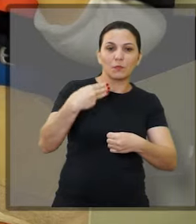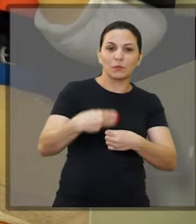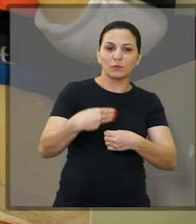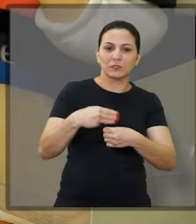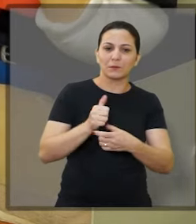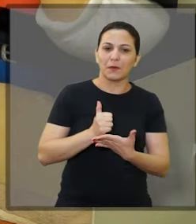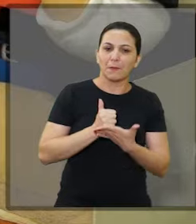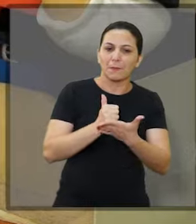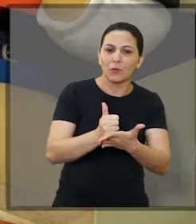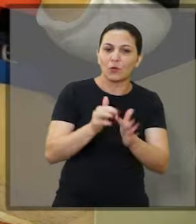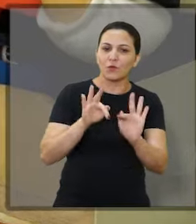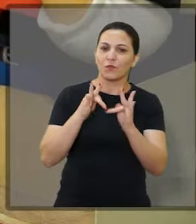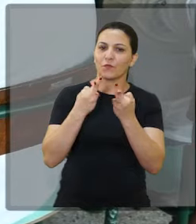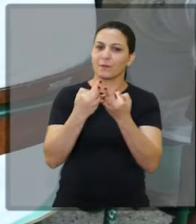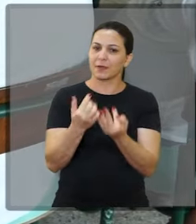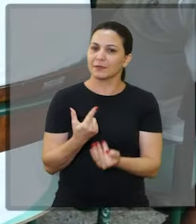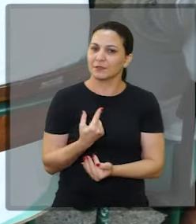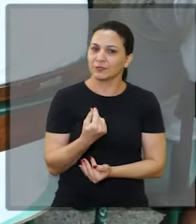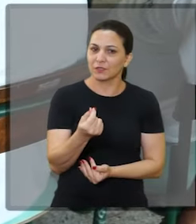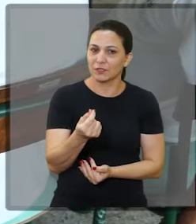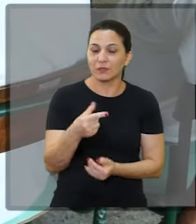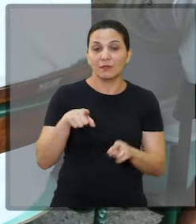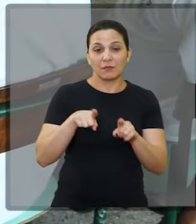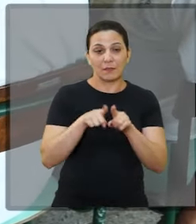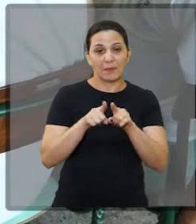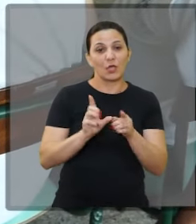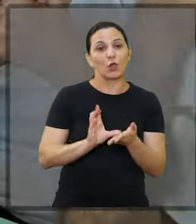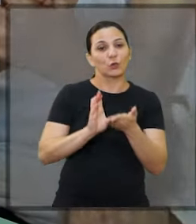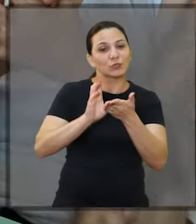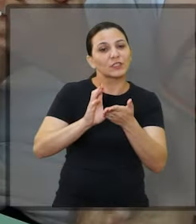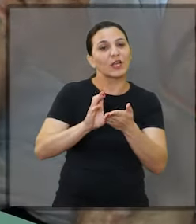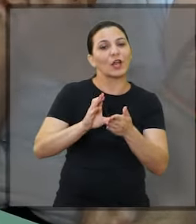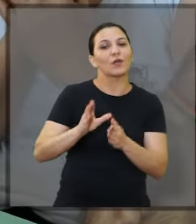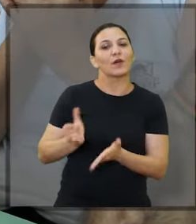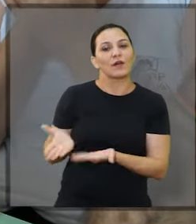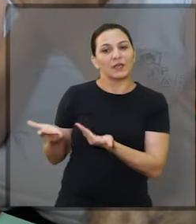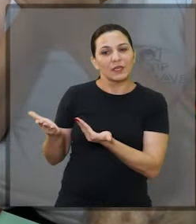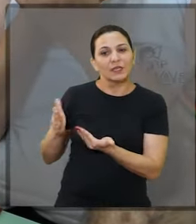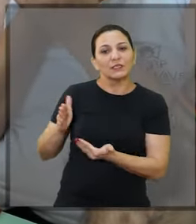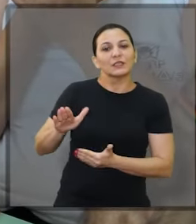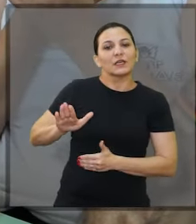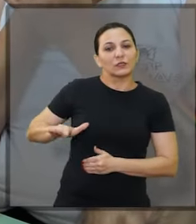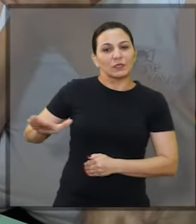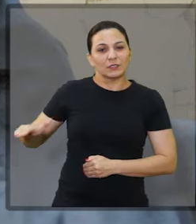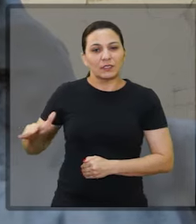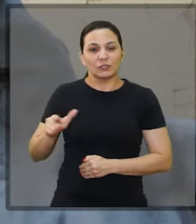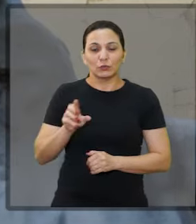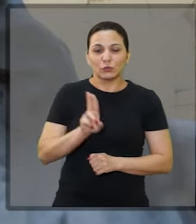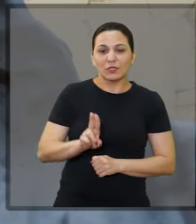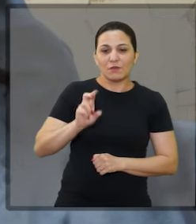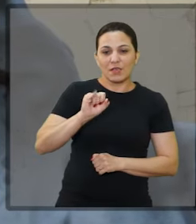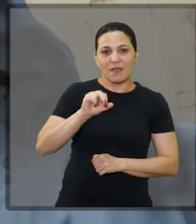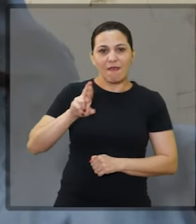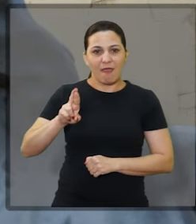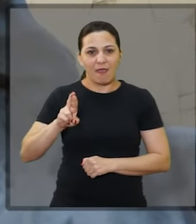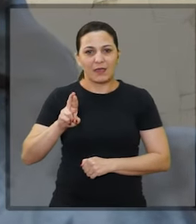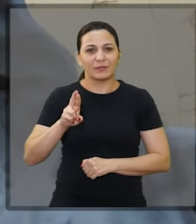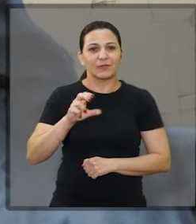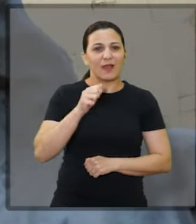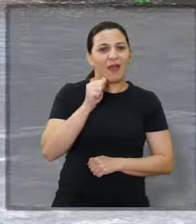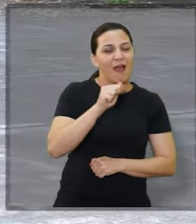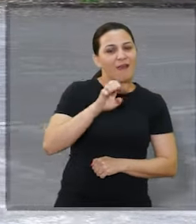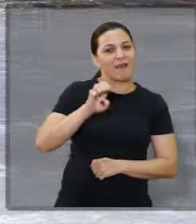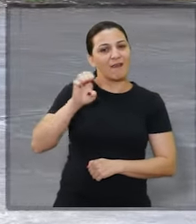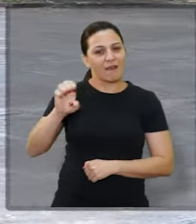ajuda de algumas famílias e do concriar com recursos do imposto de renda, a situação da Associação de Atendimento